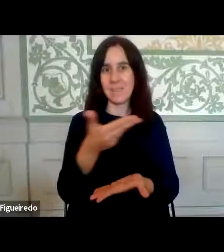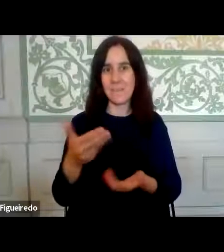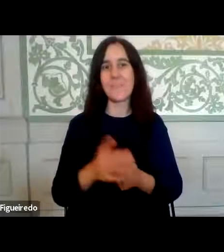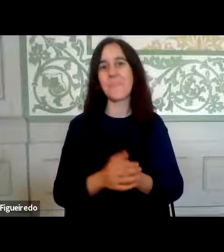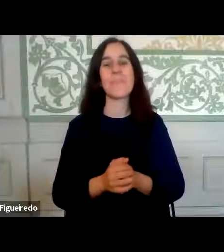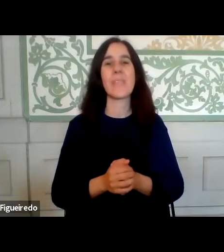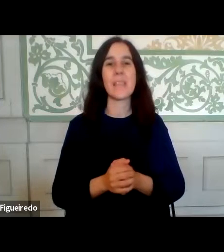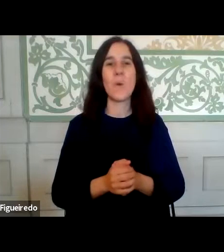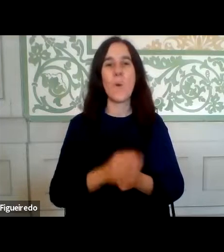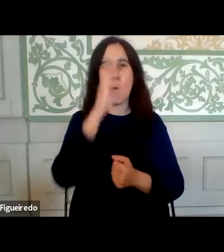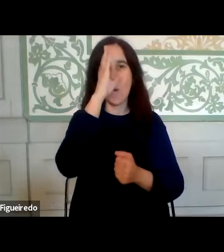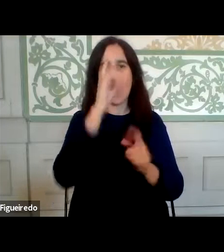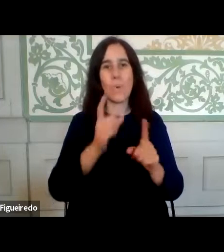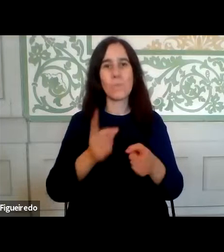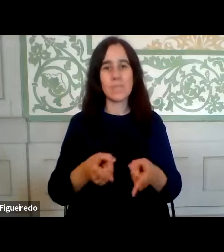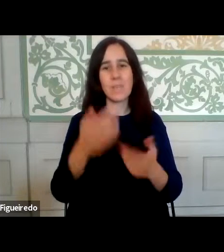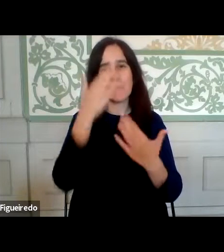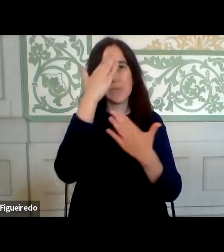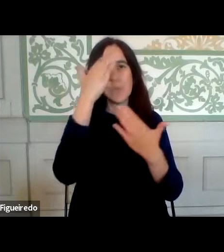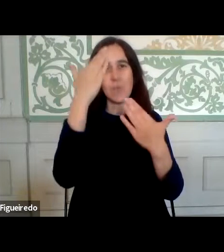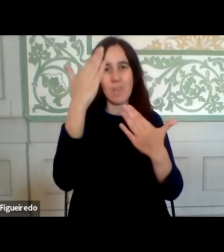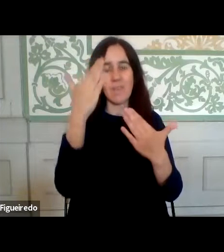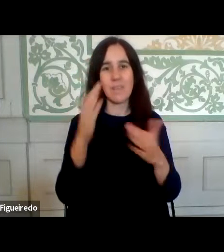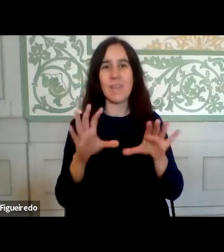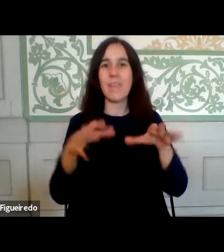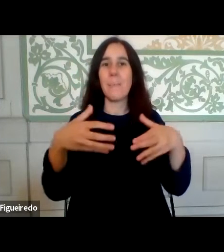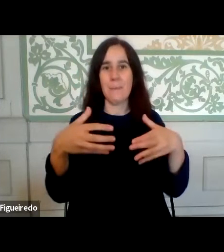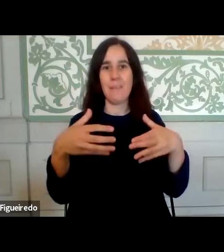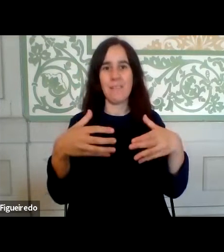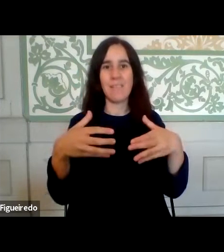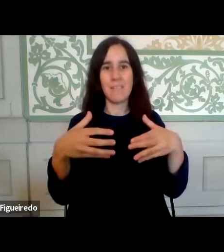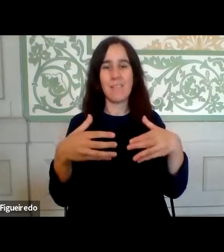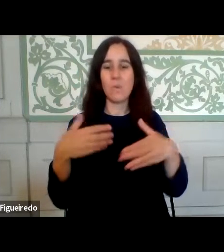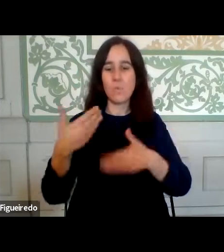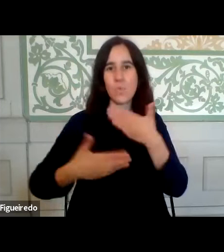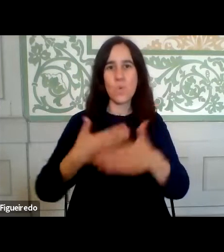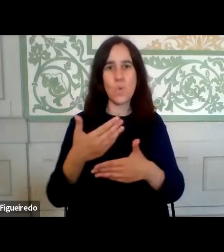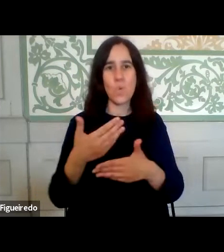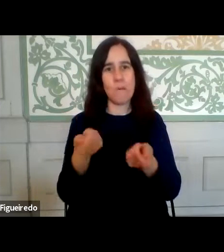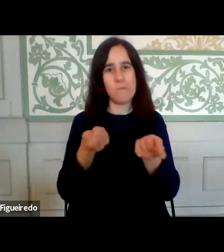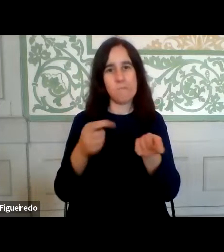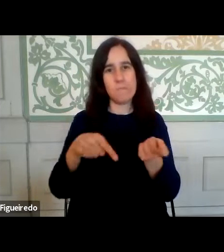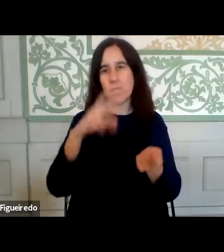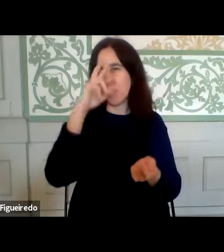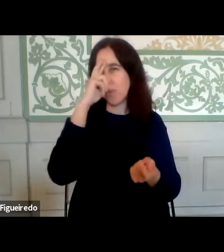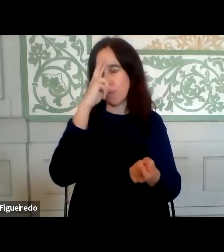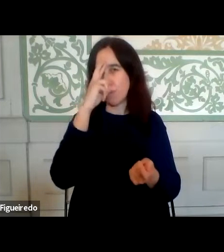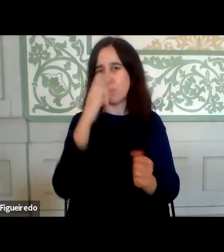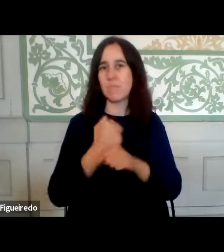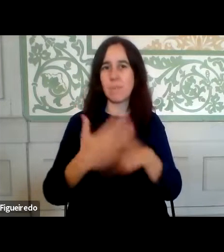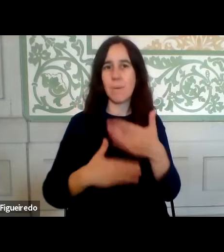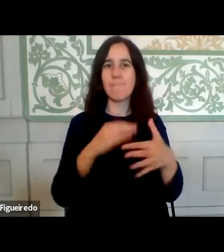Quero começar por saudar a equipa que tem desenvolvido este esforço de trabalho